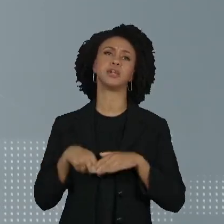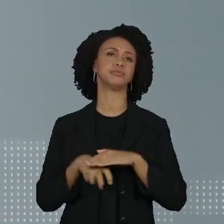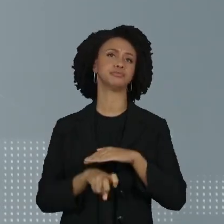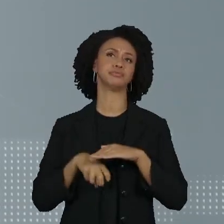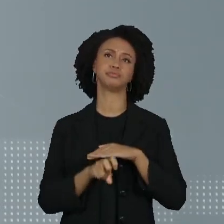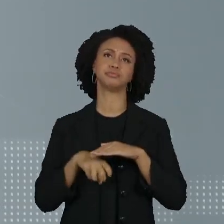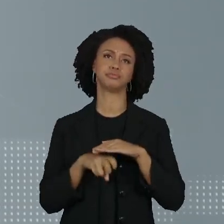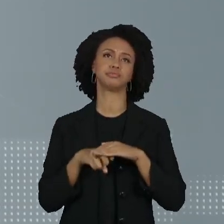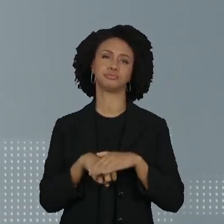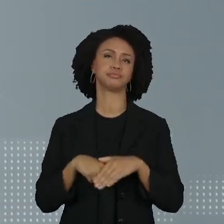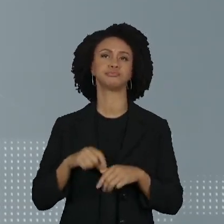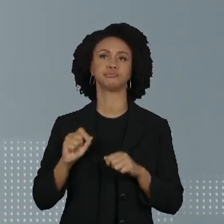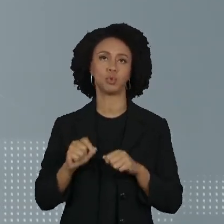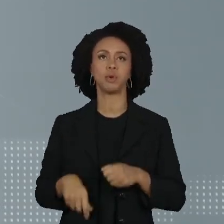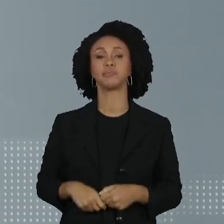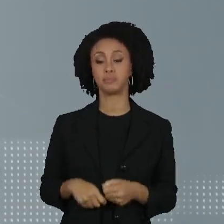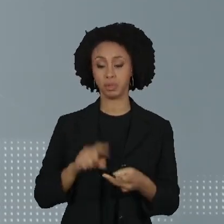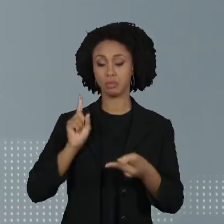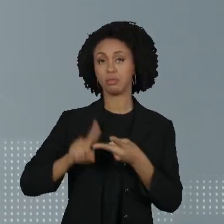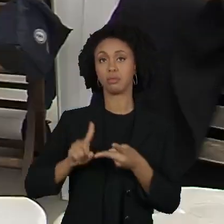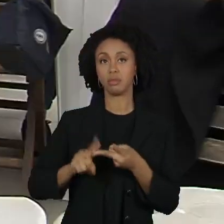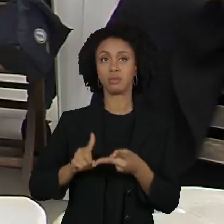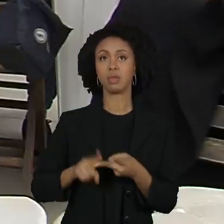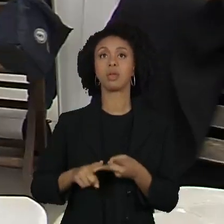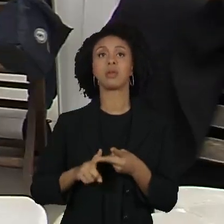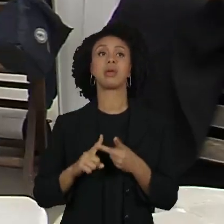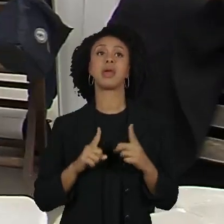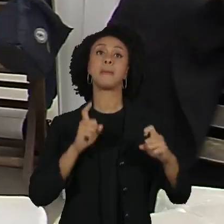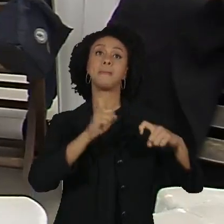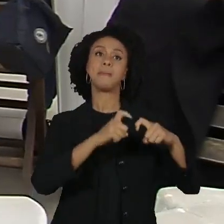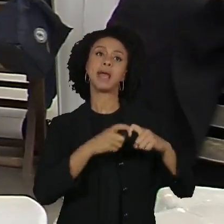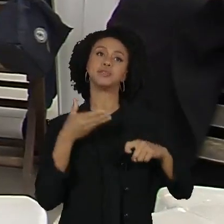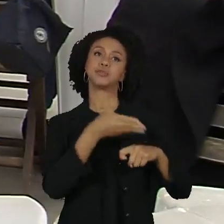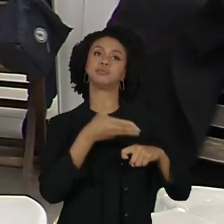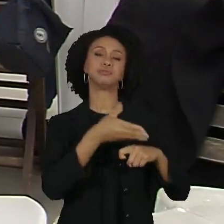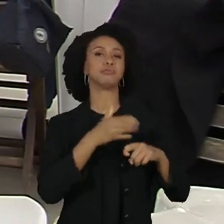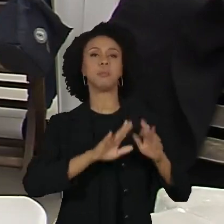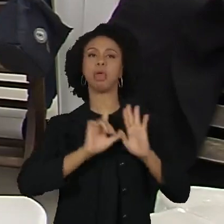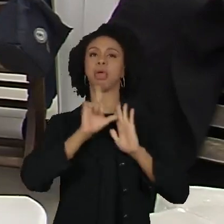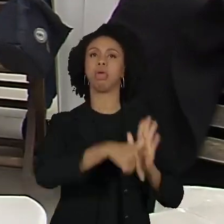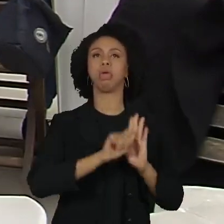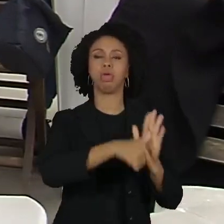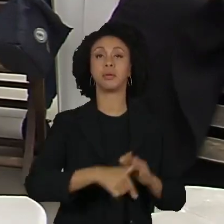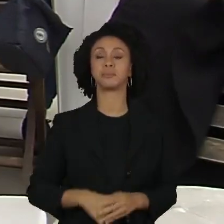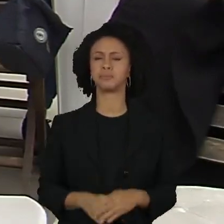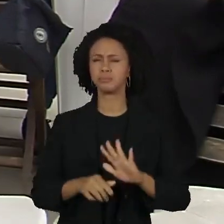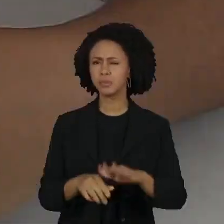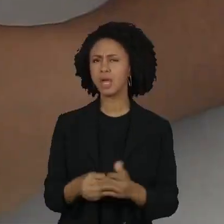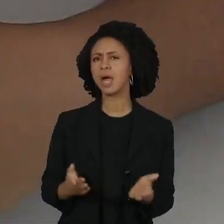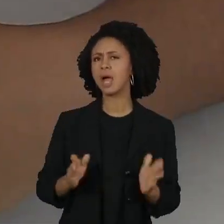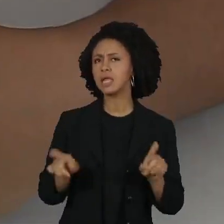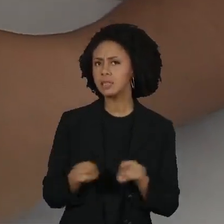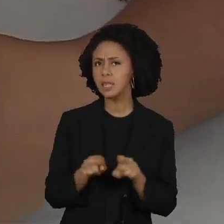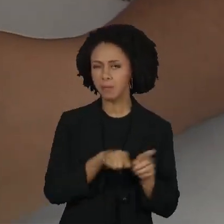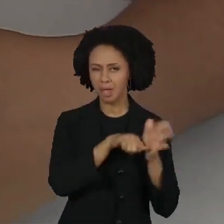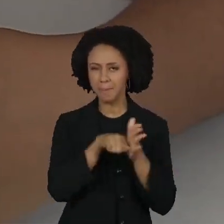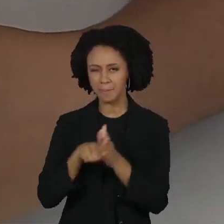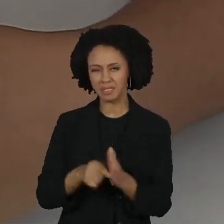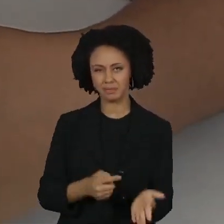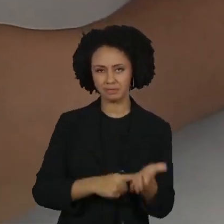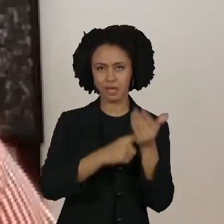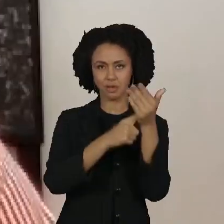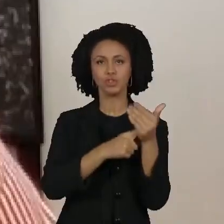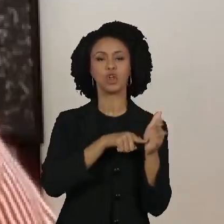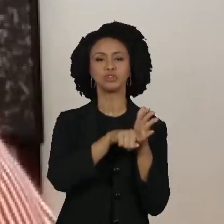lugar, seguido de idas ao médico em atraso. A pesquisa de uma plataforma de tecnologia teve a participação de 3 mil